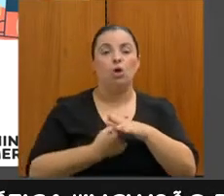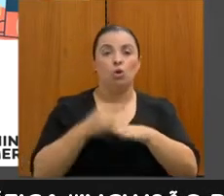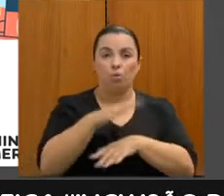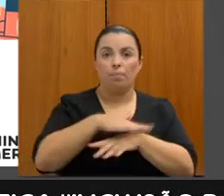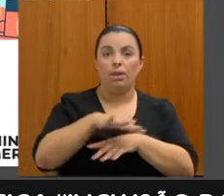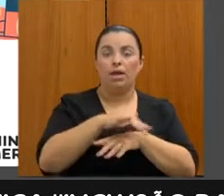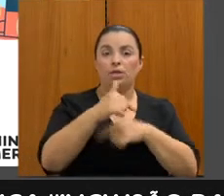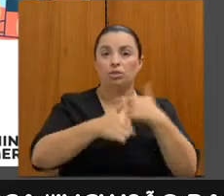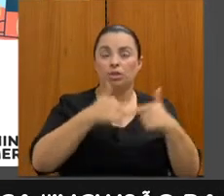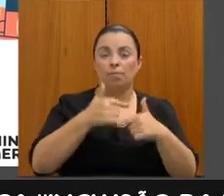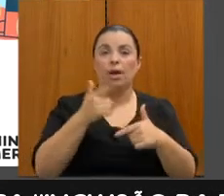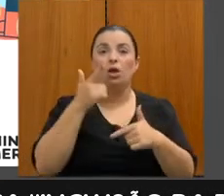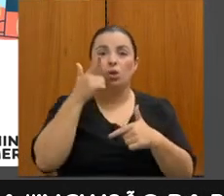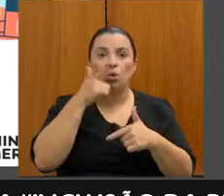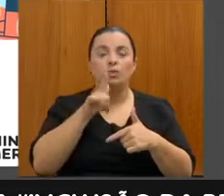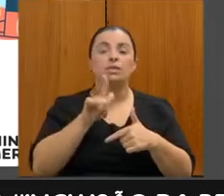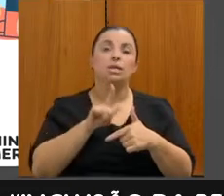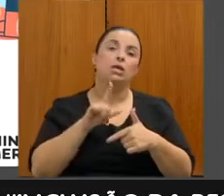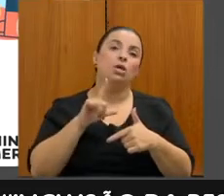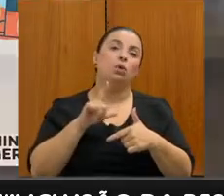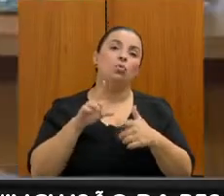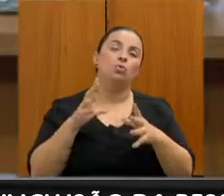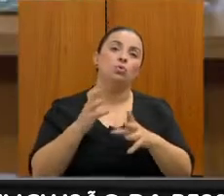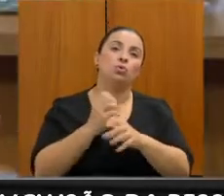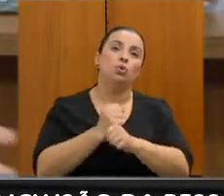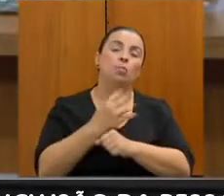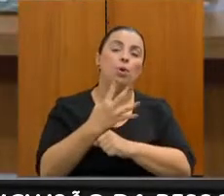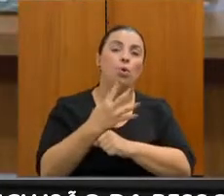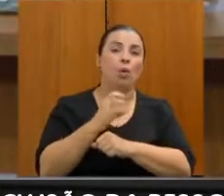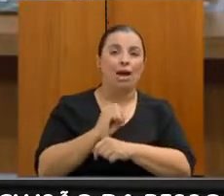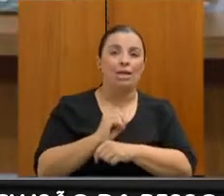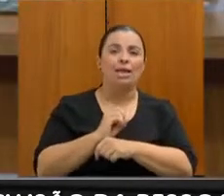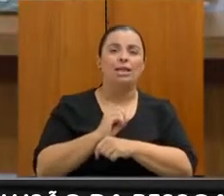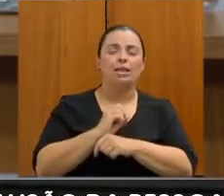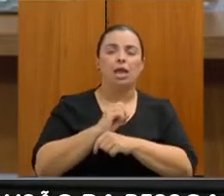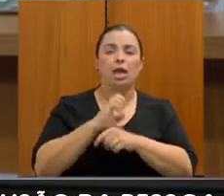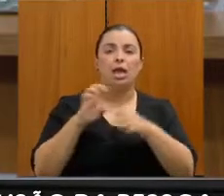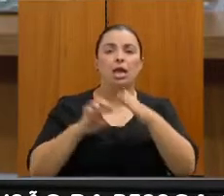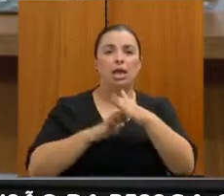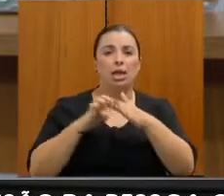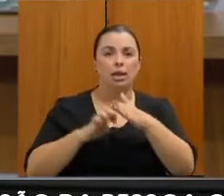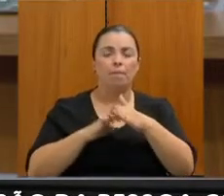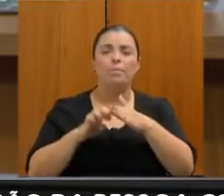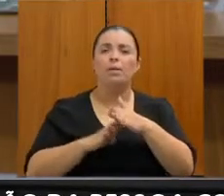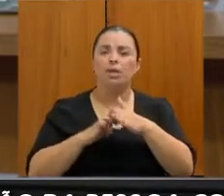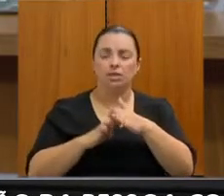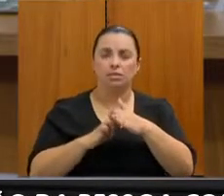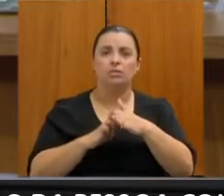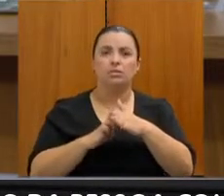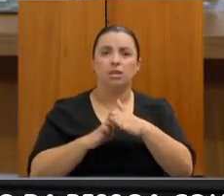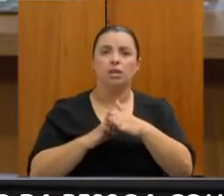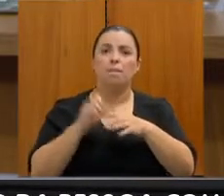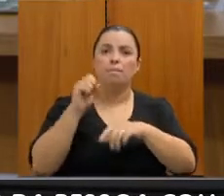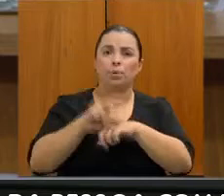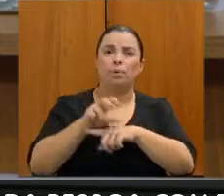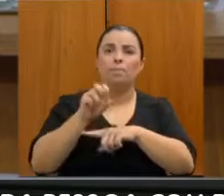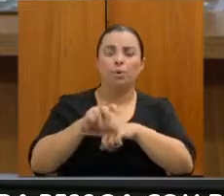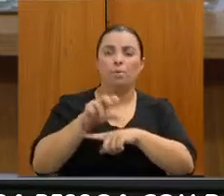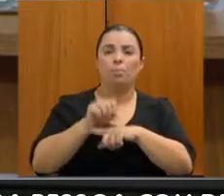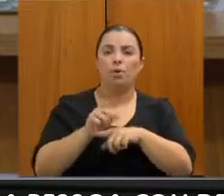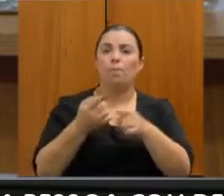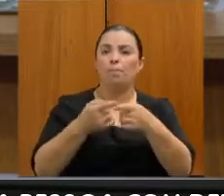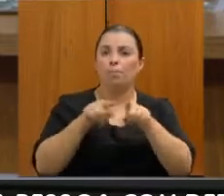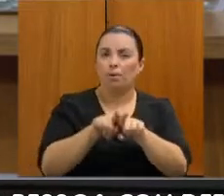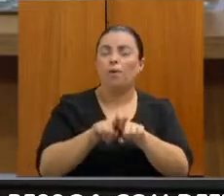mais de 40 entidades no período, justamente para tentar facilitar esse acesso ao mercado de trabalho,